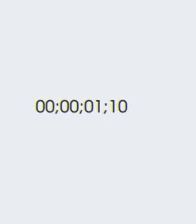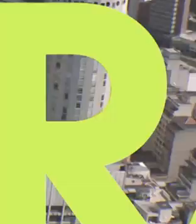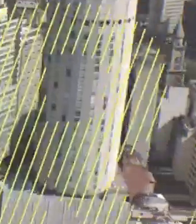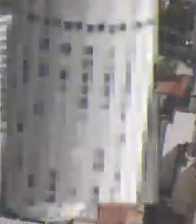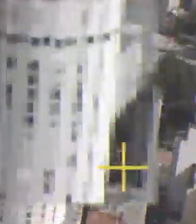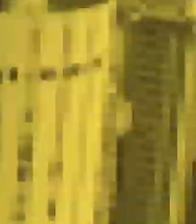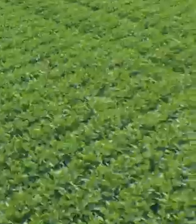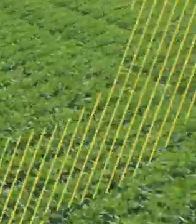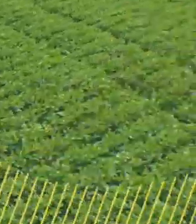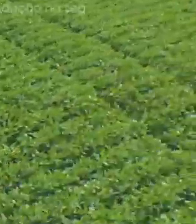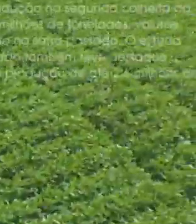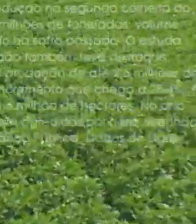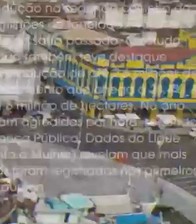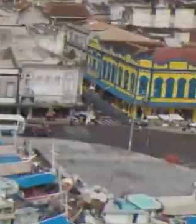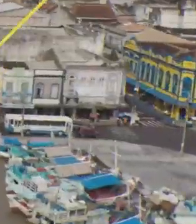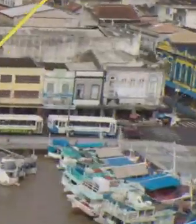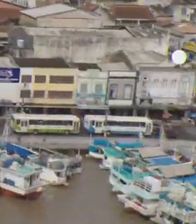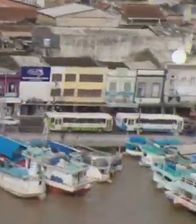Aplausos